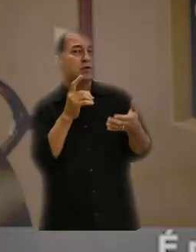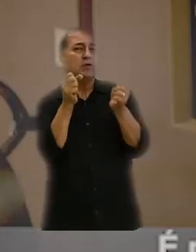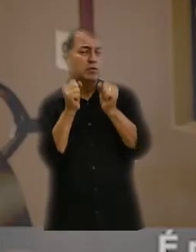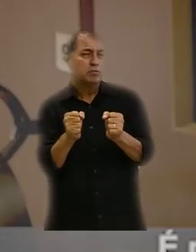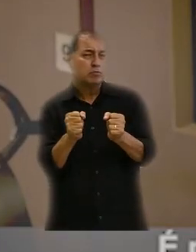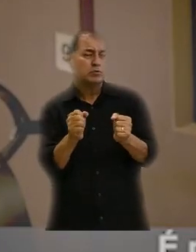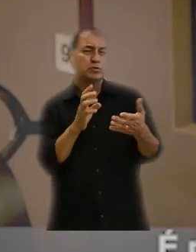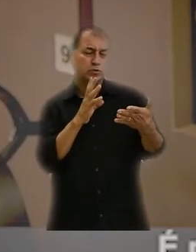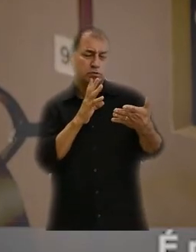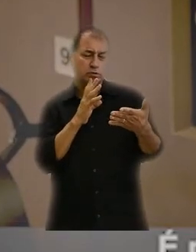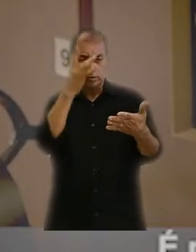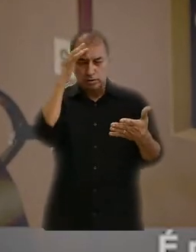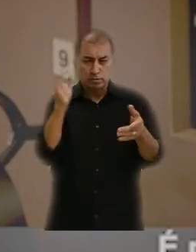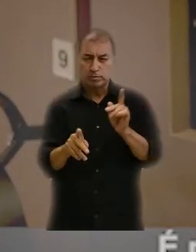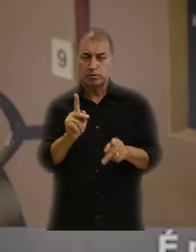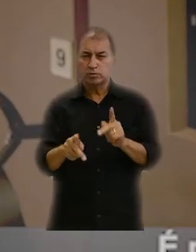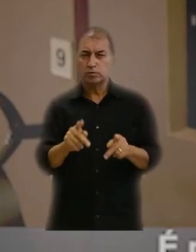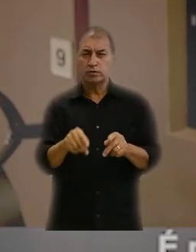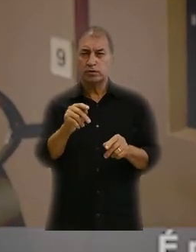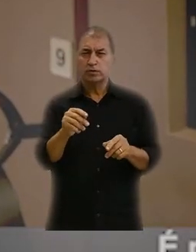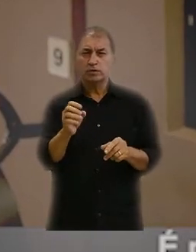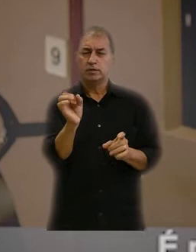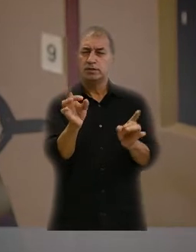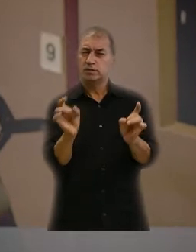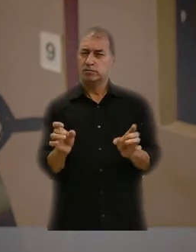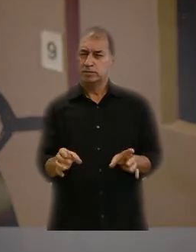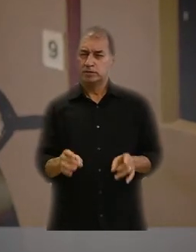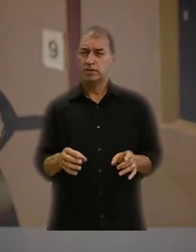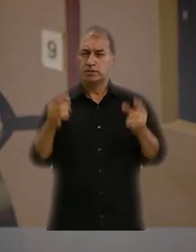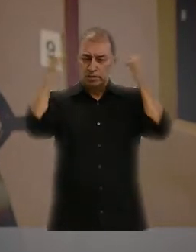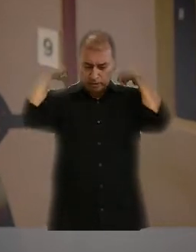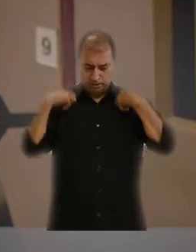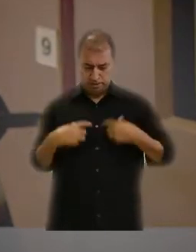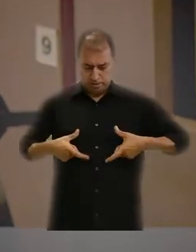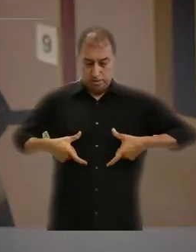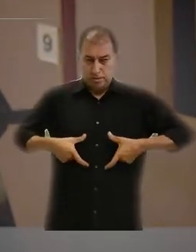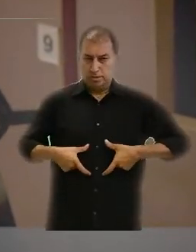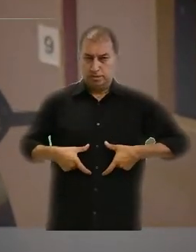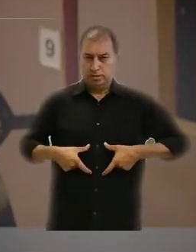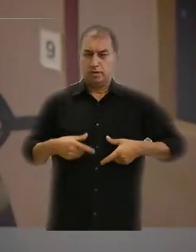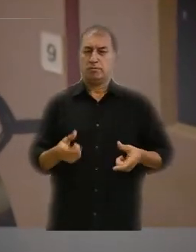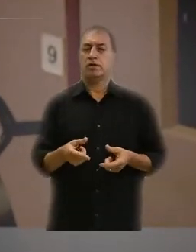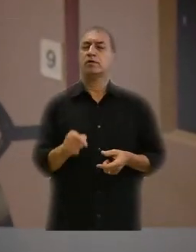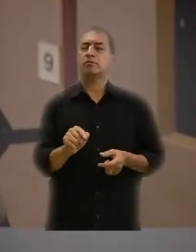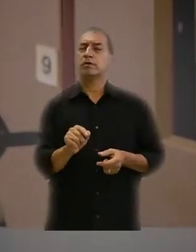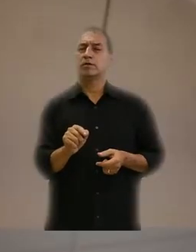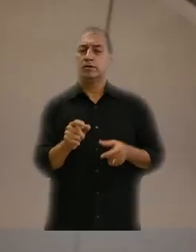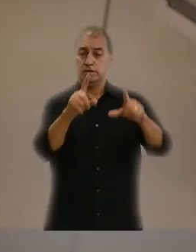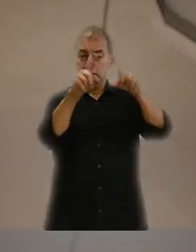É possível também conhecer cidadãos e instituições homenageados pela Ordem Guaicurus do Mérito Judiciário do Trabalho.